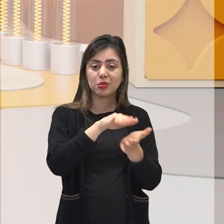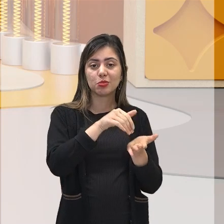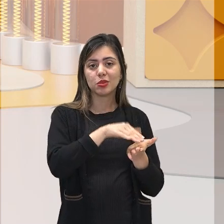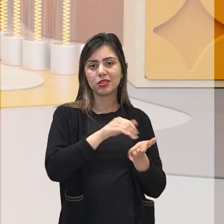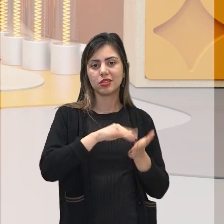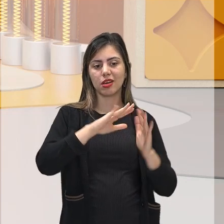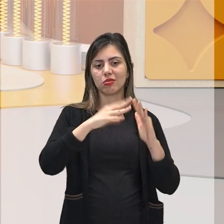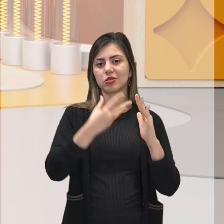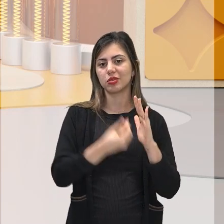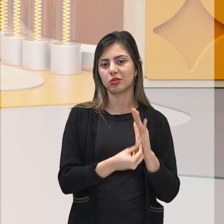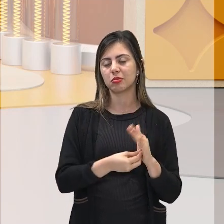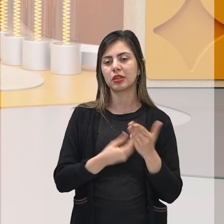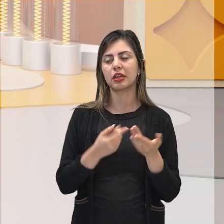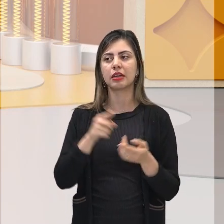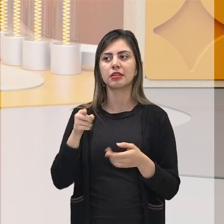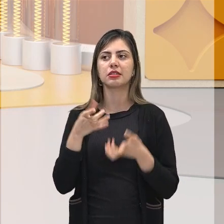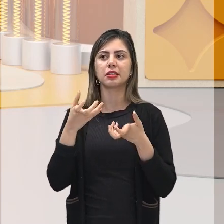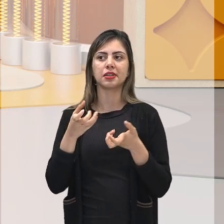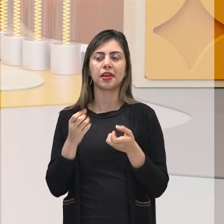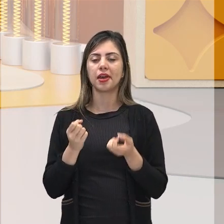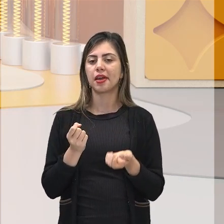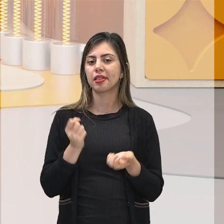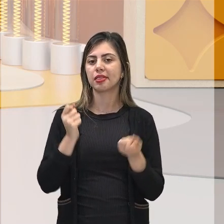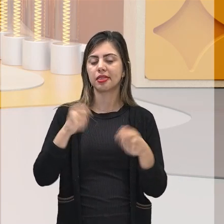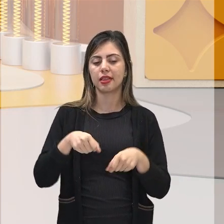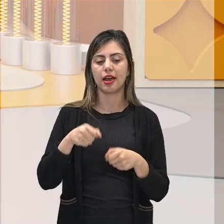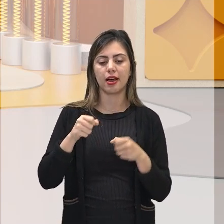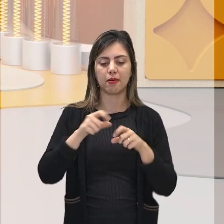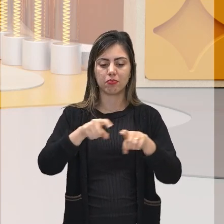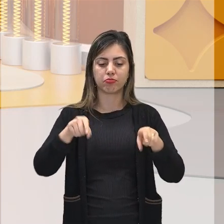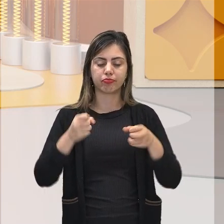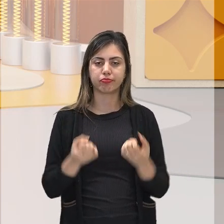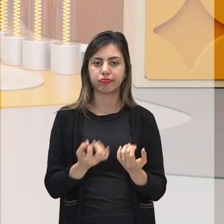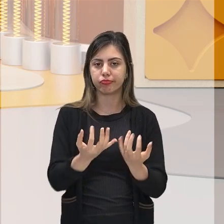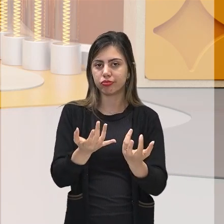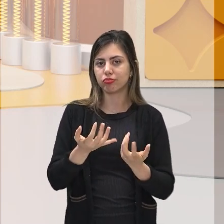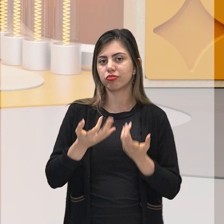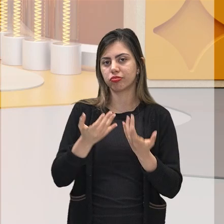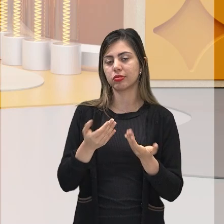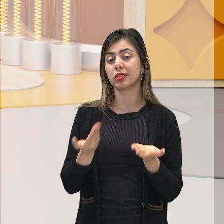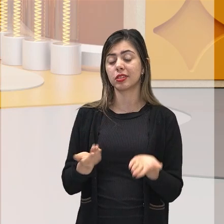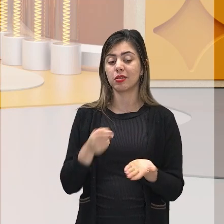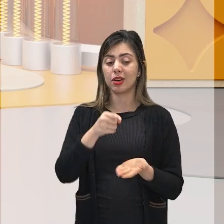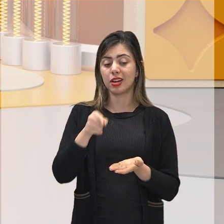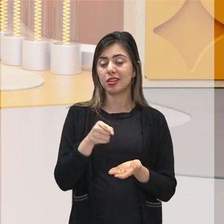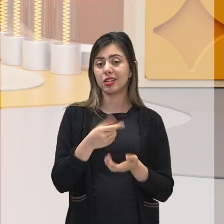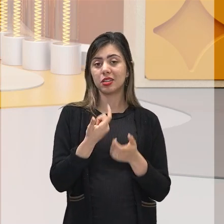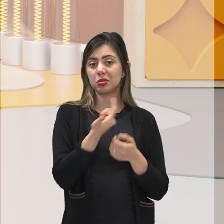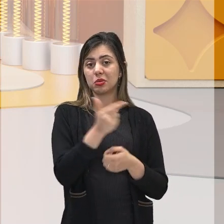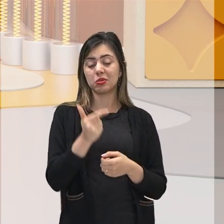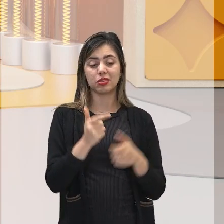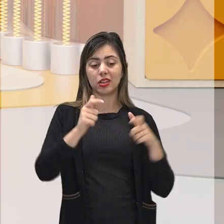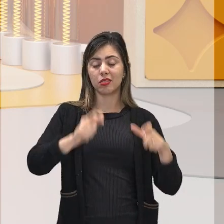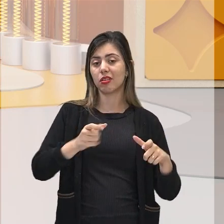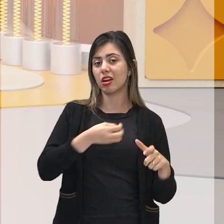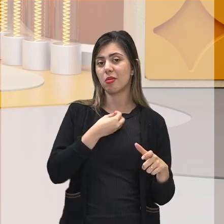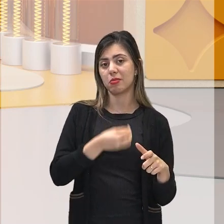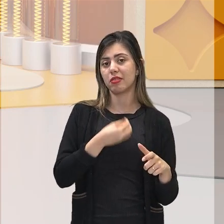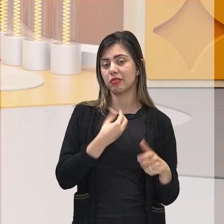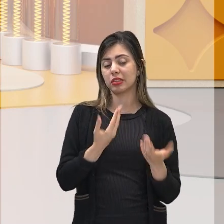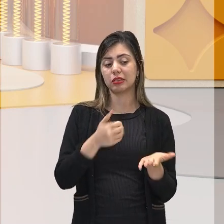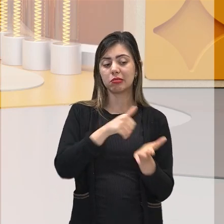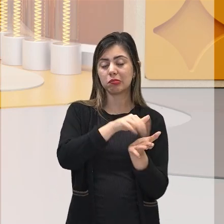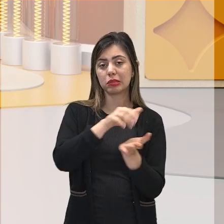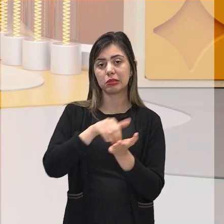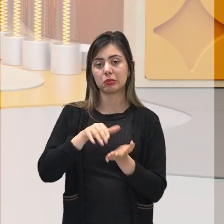abrir espaço pra criação de gado, pra se plantar capim, pra se criar gado. E essas pessoas podem ficar sem ter onde viver, sem ter onde